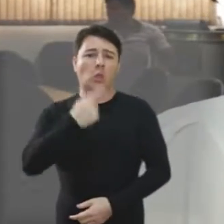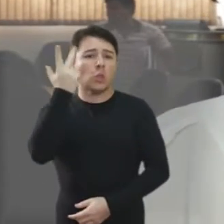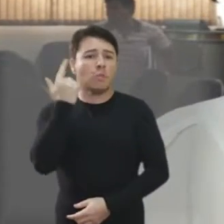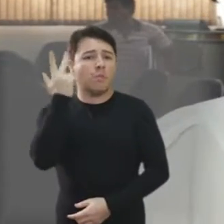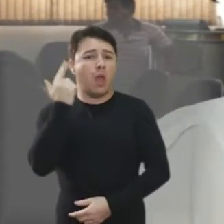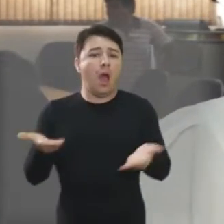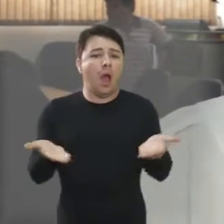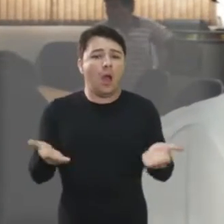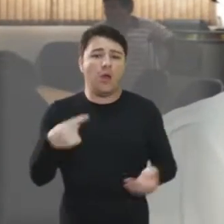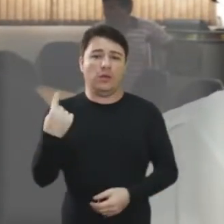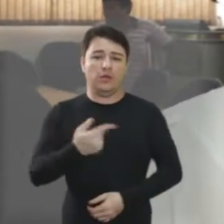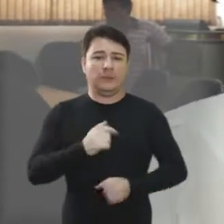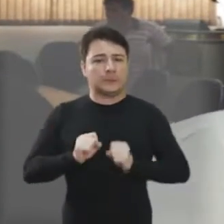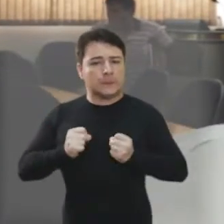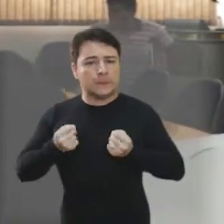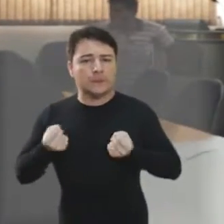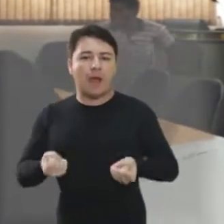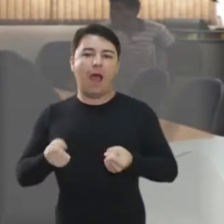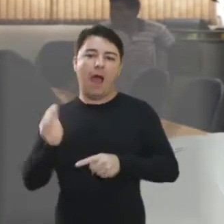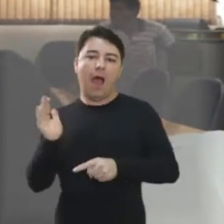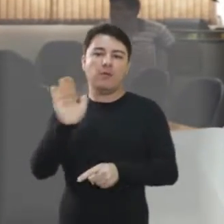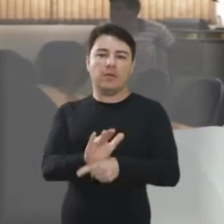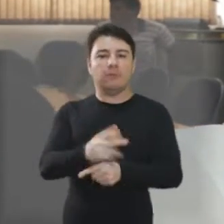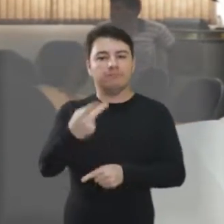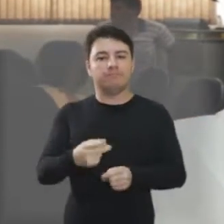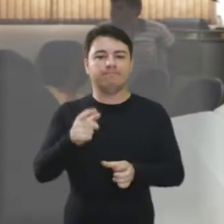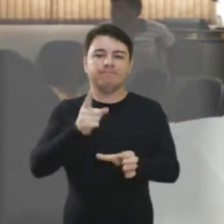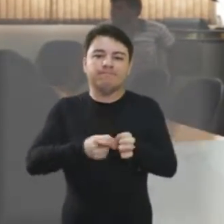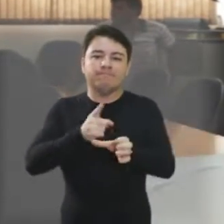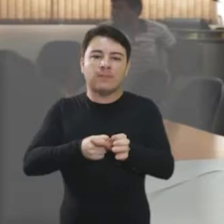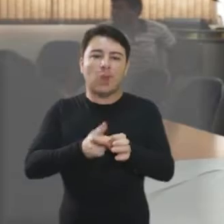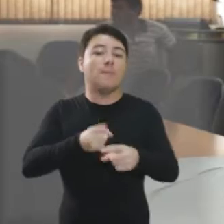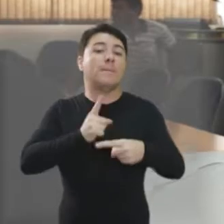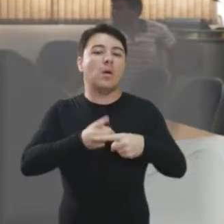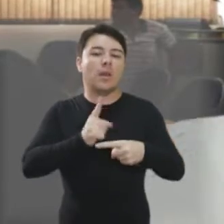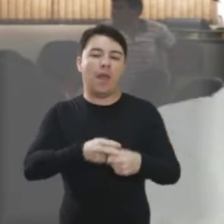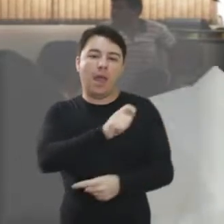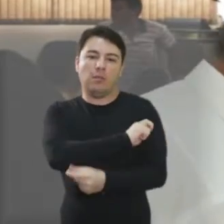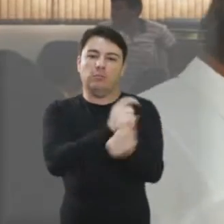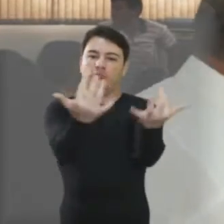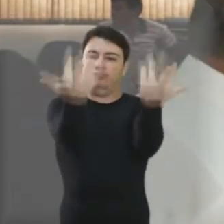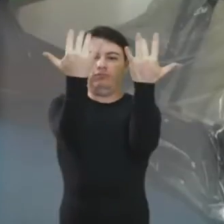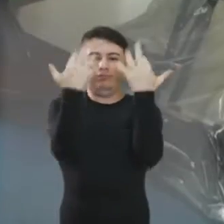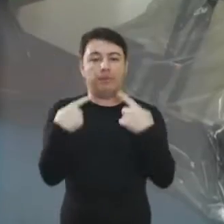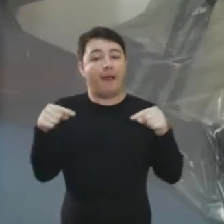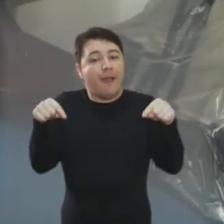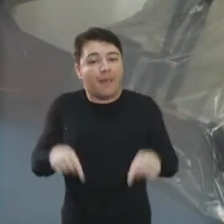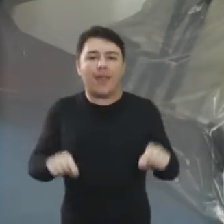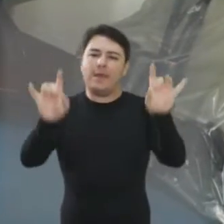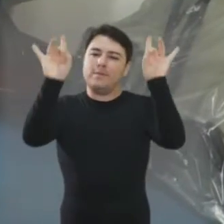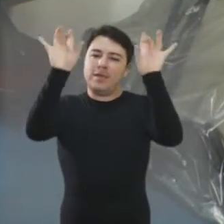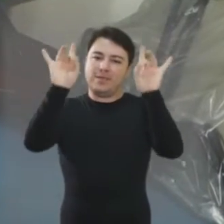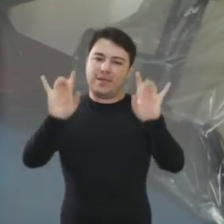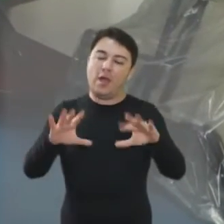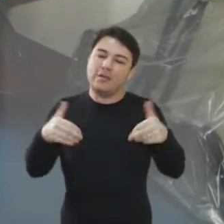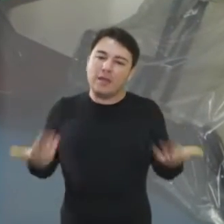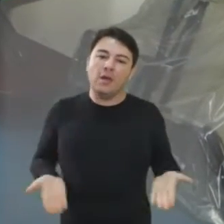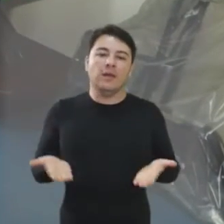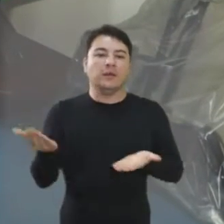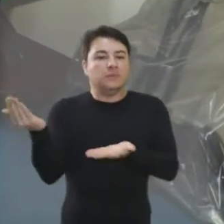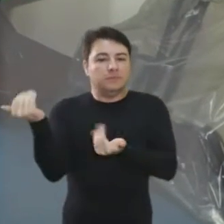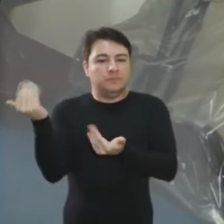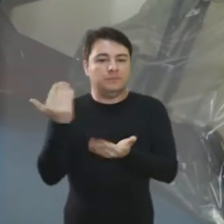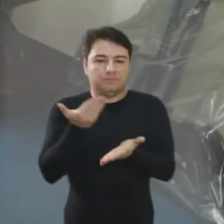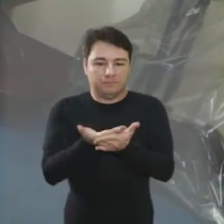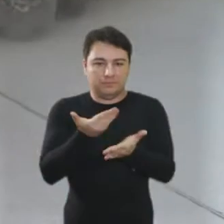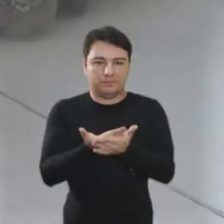cidade, né? Porque vem muitos estudantes de fora aqui, por isso que é uma cidade universitária, a gente quer mostrar que é a importância que a Araraquara tem pra gente. Com essa campanha, a gente